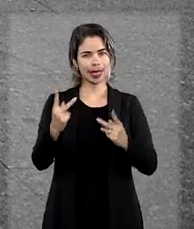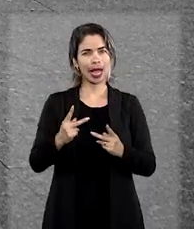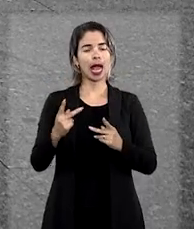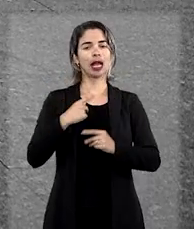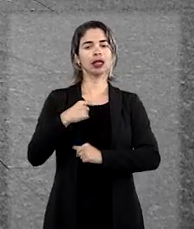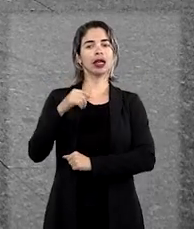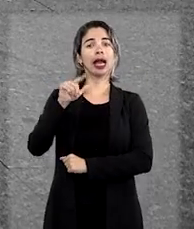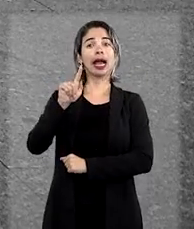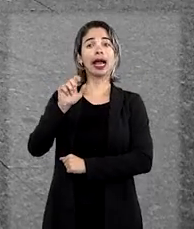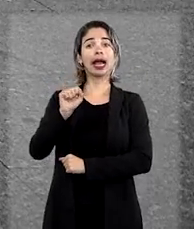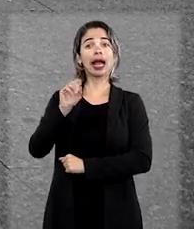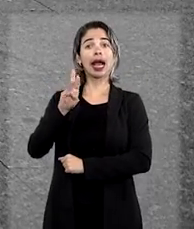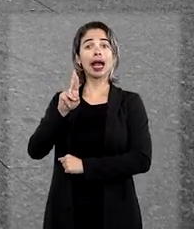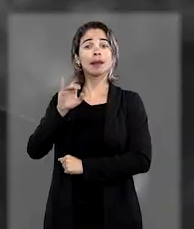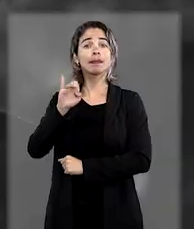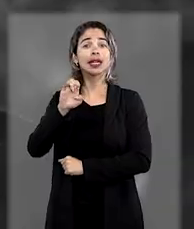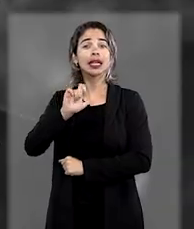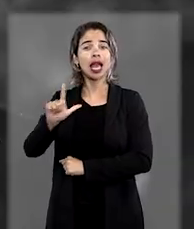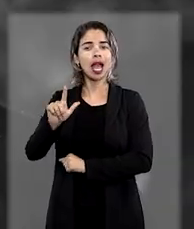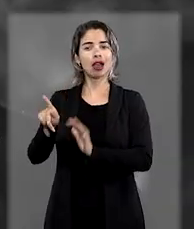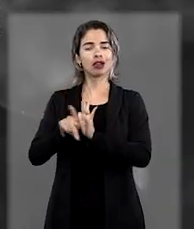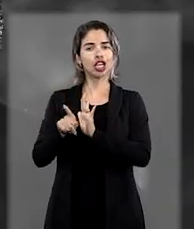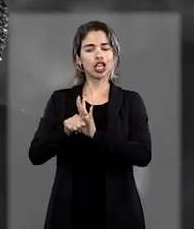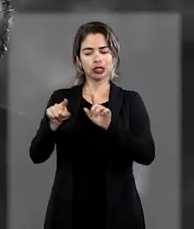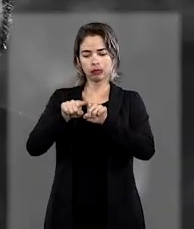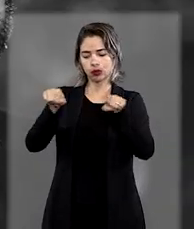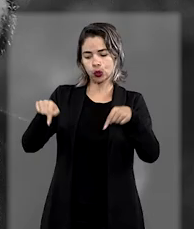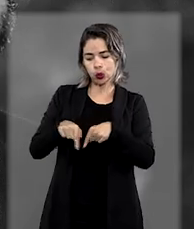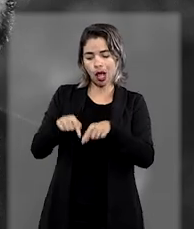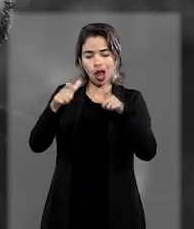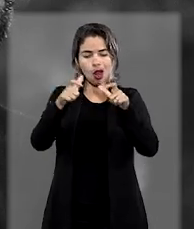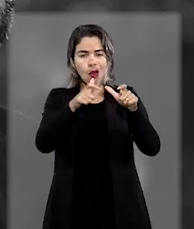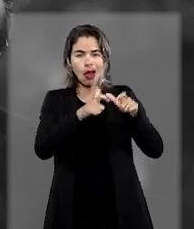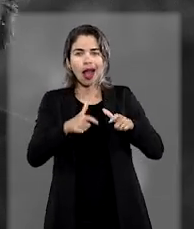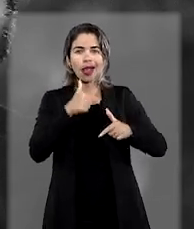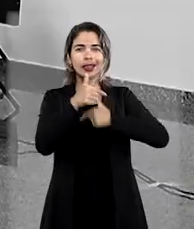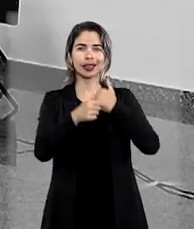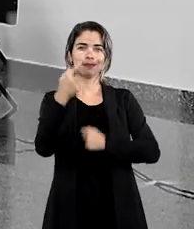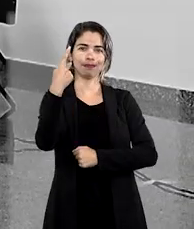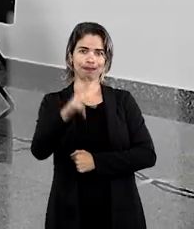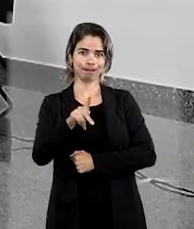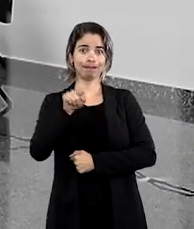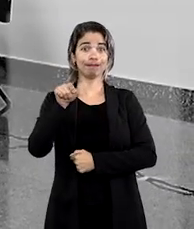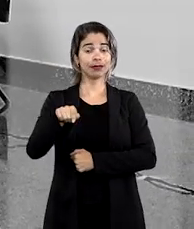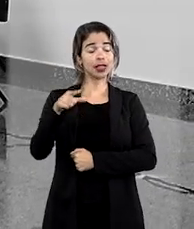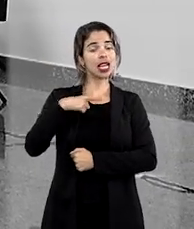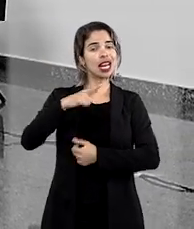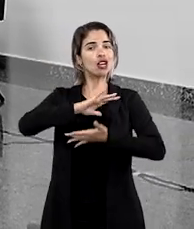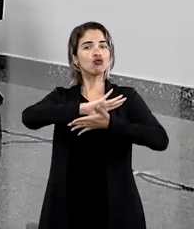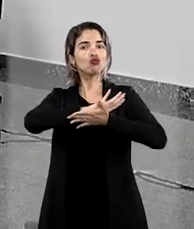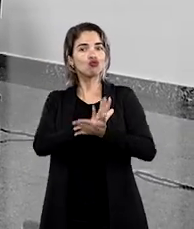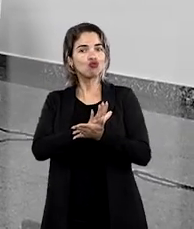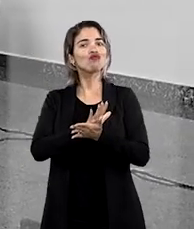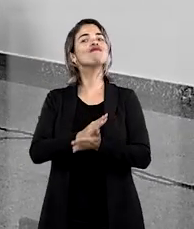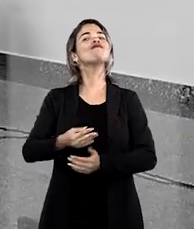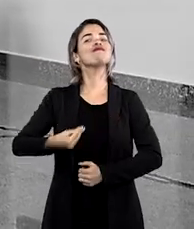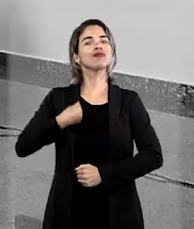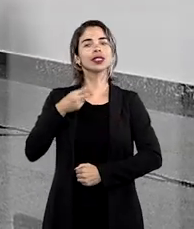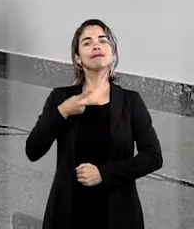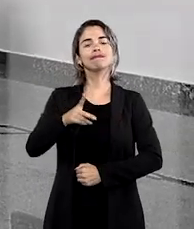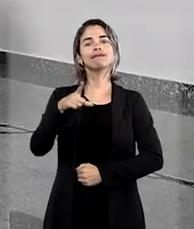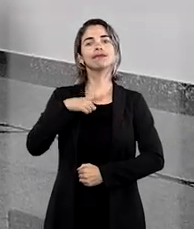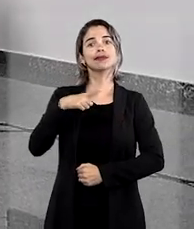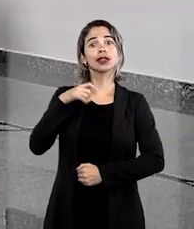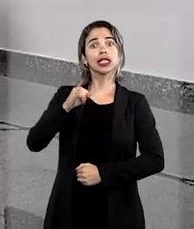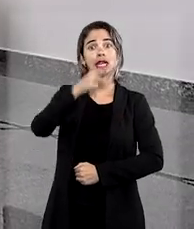Brasília, Gabriel Graça, Tanto no consultório, como nos locais de trabalho. Segundo Gabriel, é uma discriminação presente também